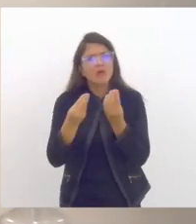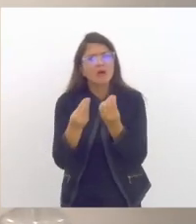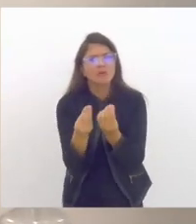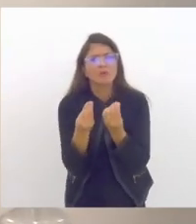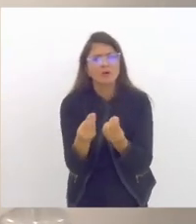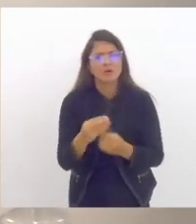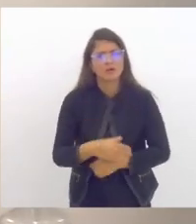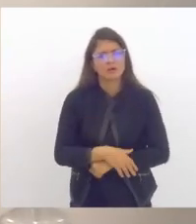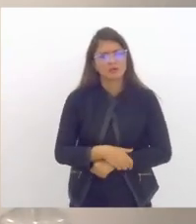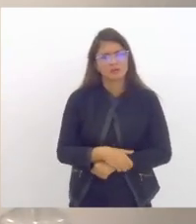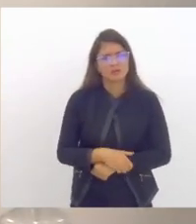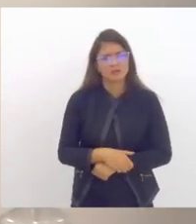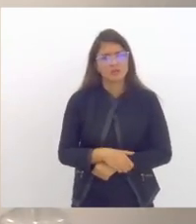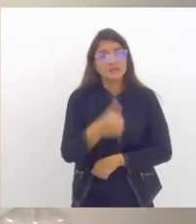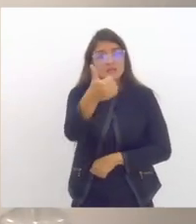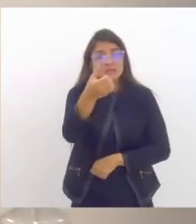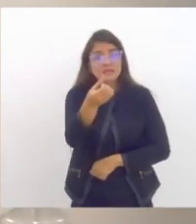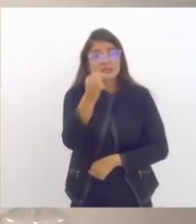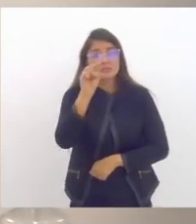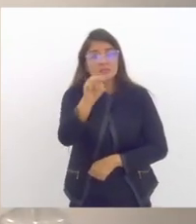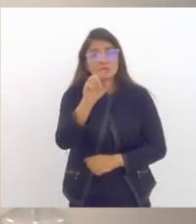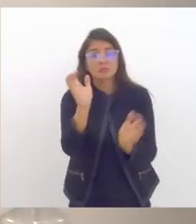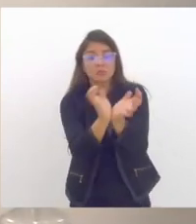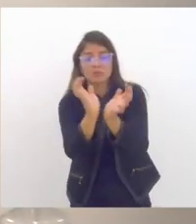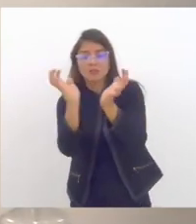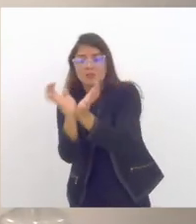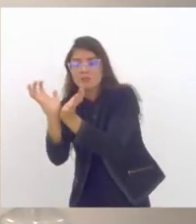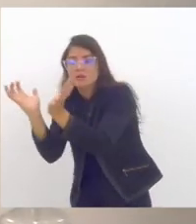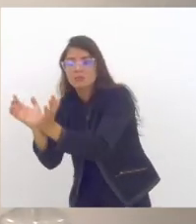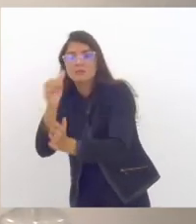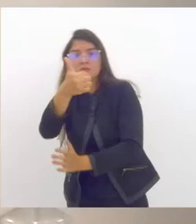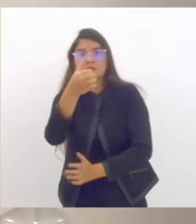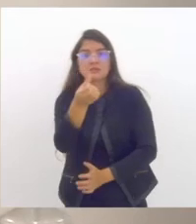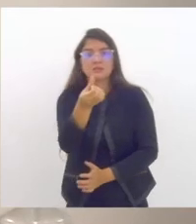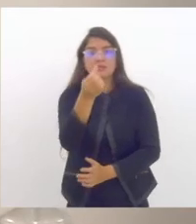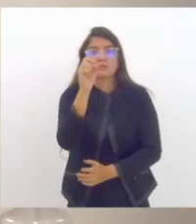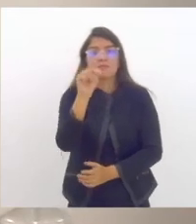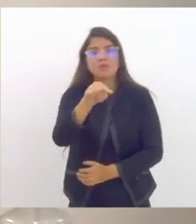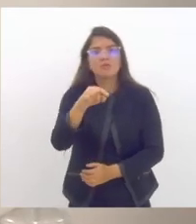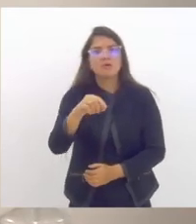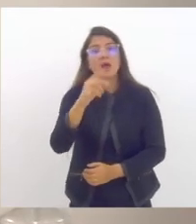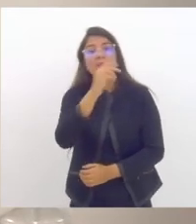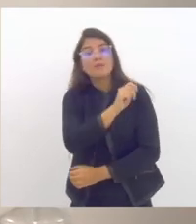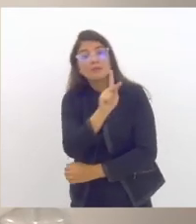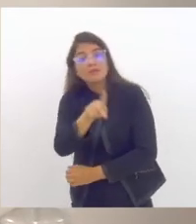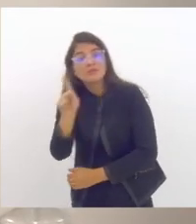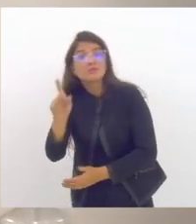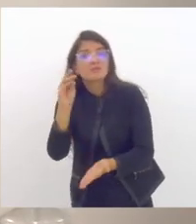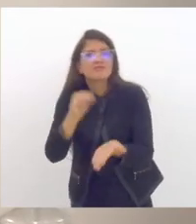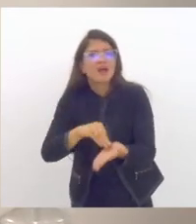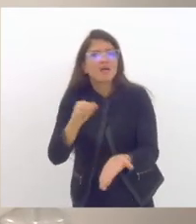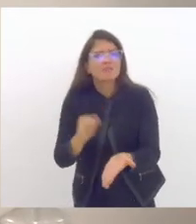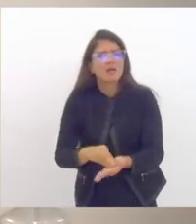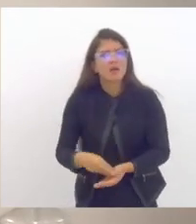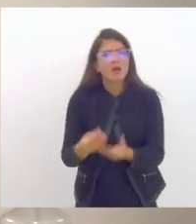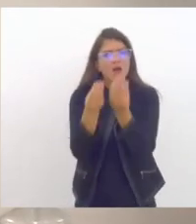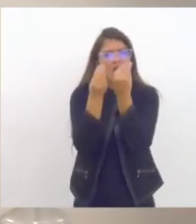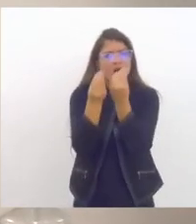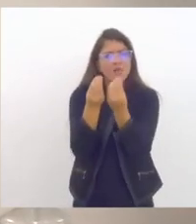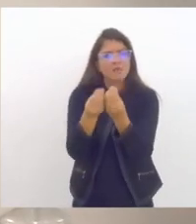em 16 mil turmas somente no final do primeiro semestre foram convocados 600 professores